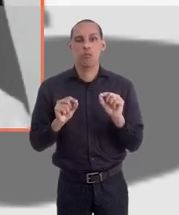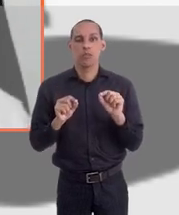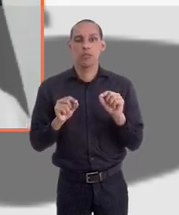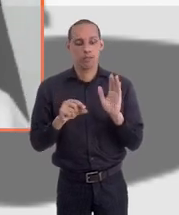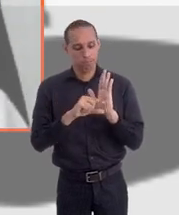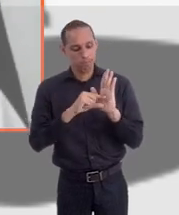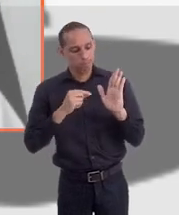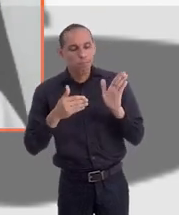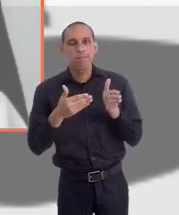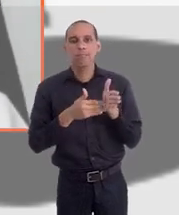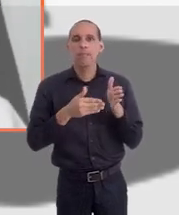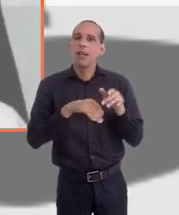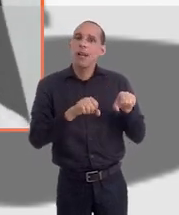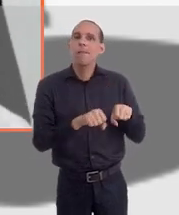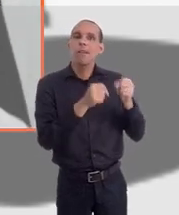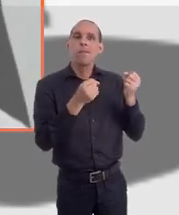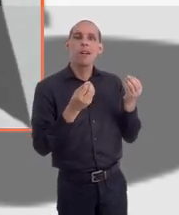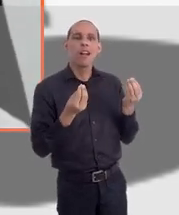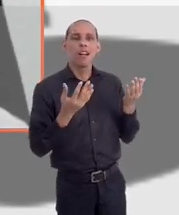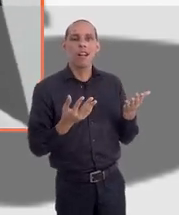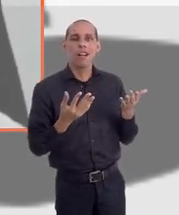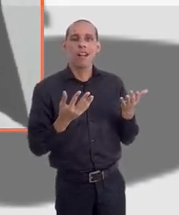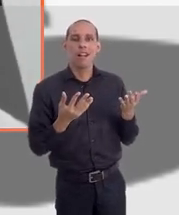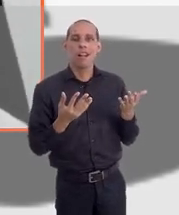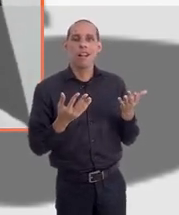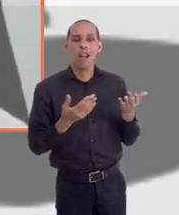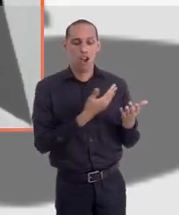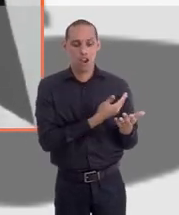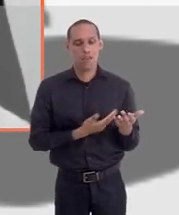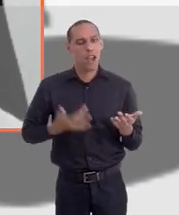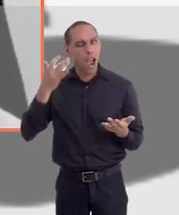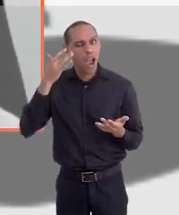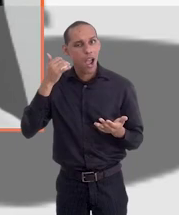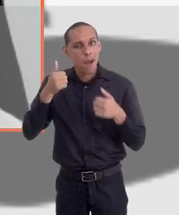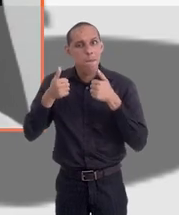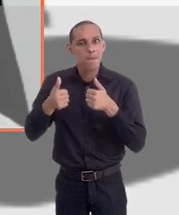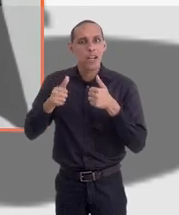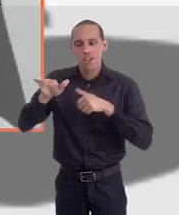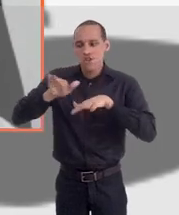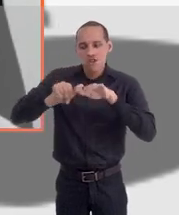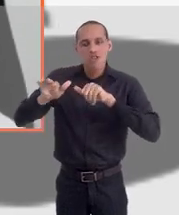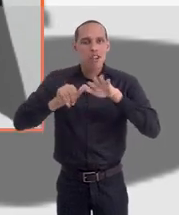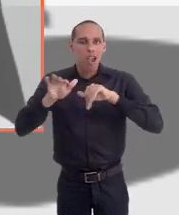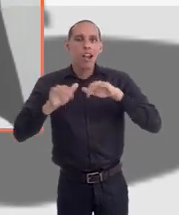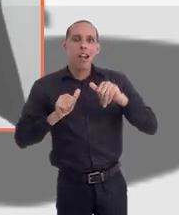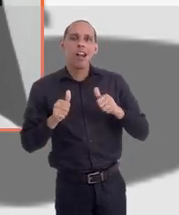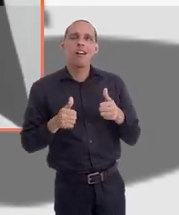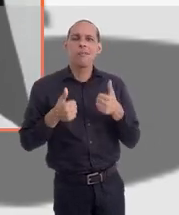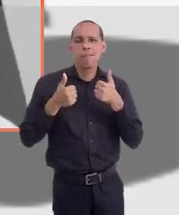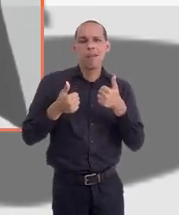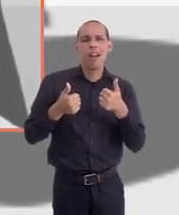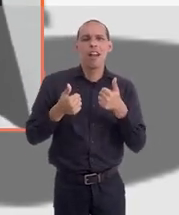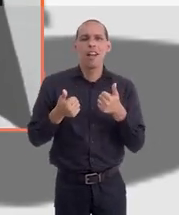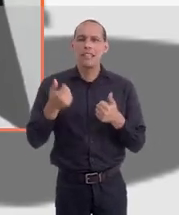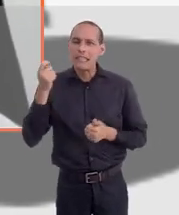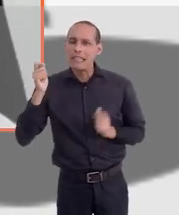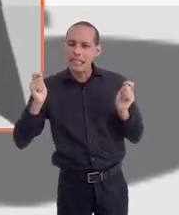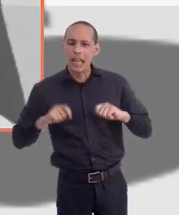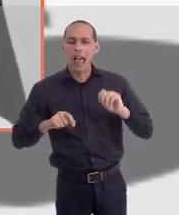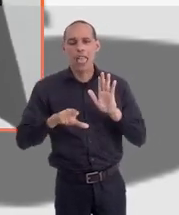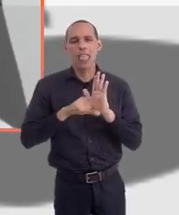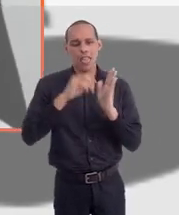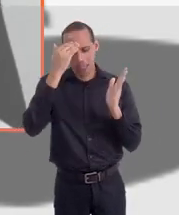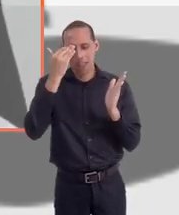é quebrar essa cláusula de barreira para que o governo, achando conveniente, faça as convocações e seja possível financeiramente, dentro do que a lei